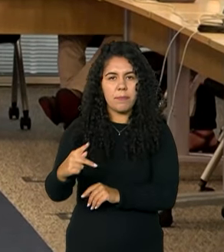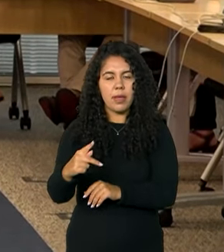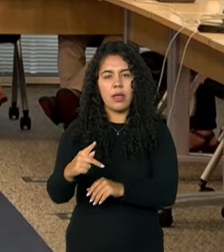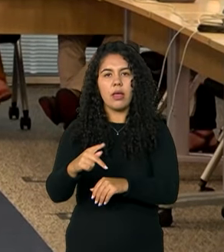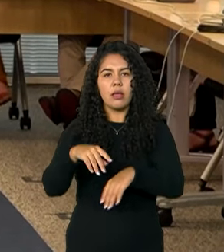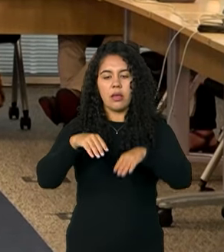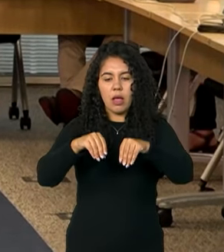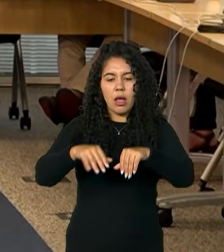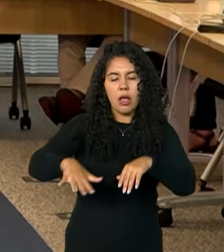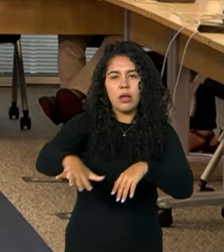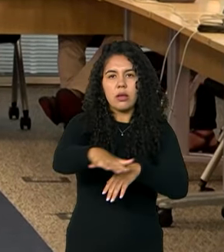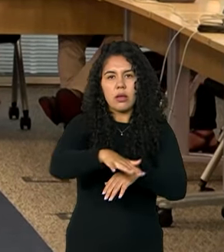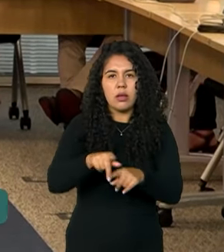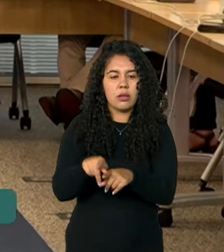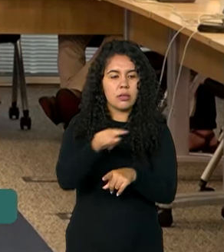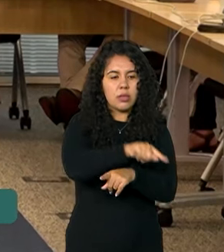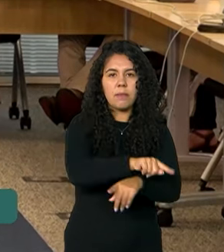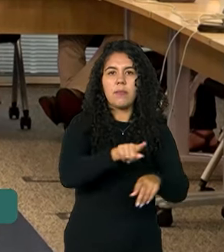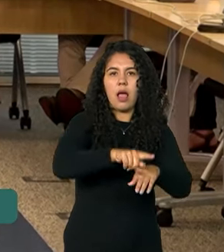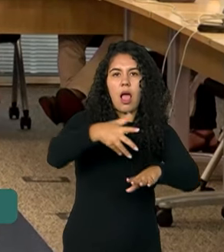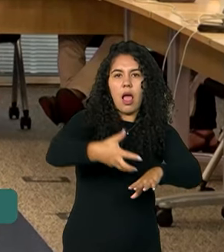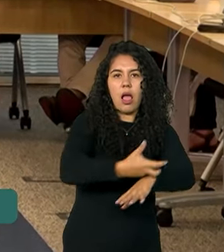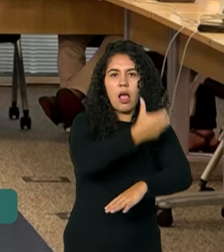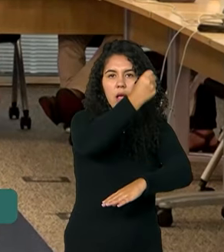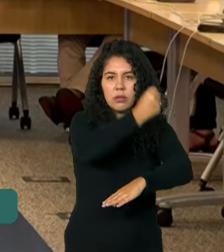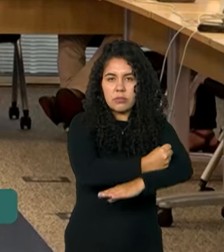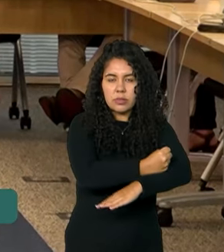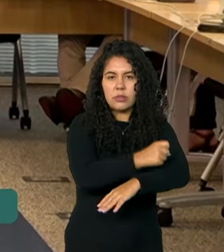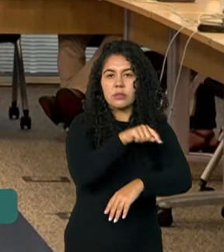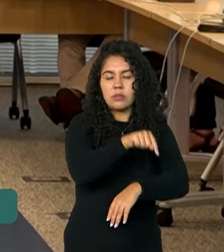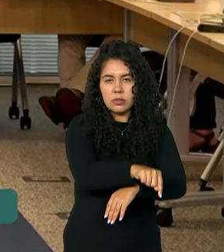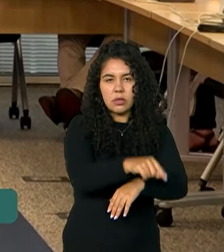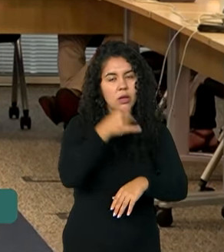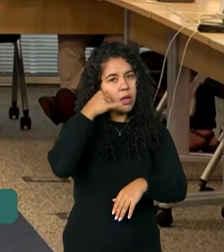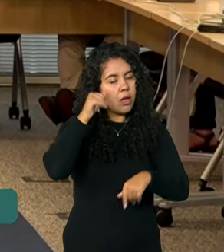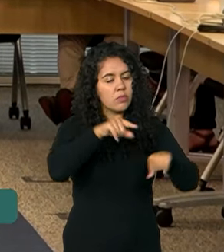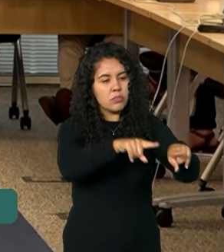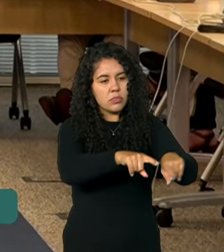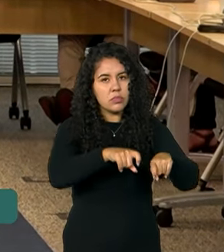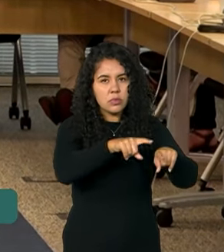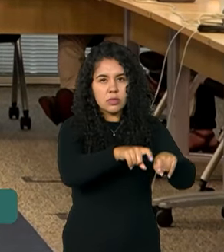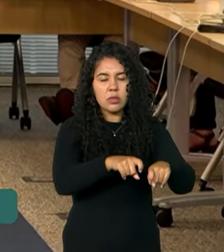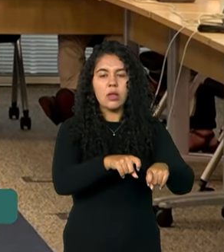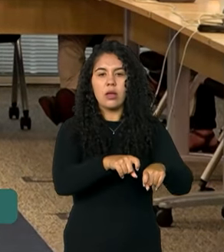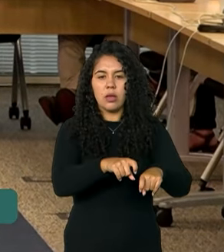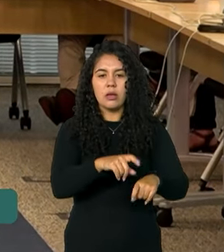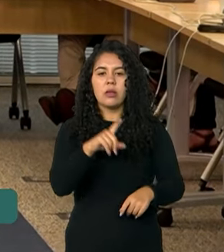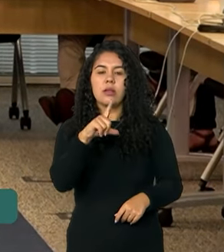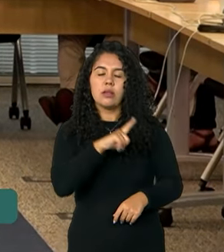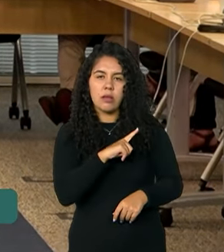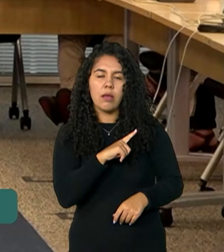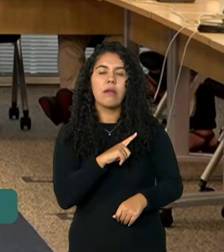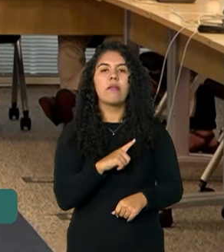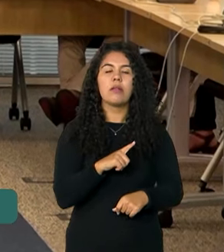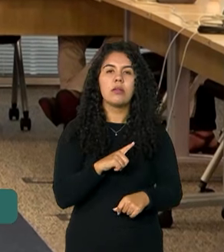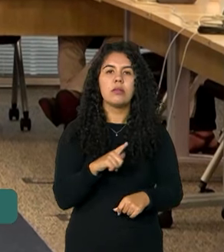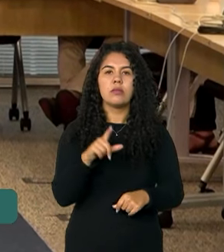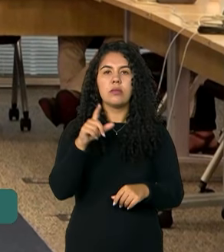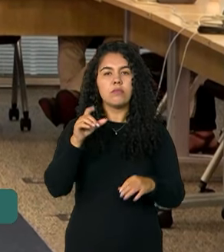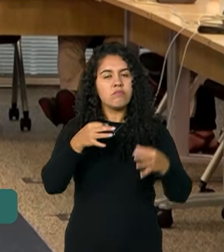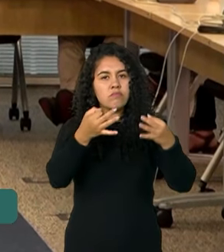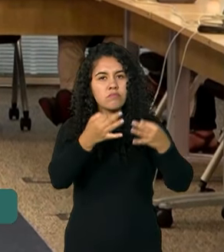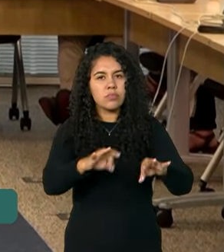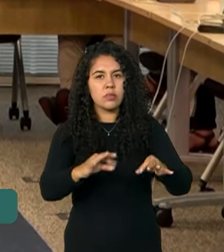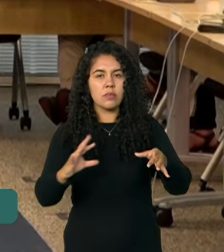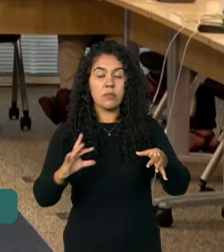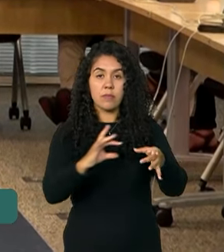assentamentos da reforma agrária e propriedade privada até quatro módulos fiscais certificados